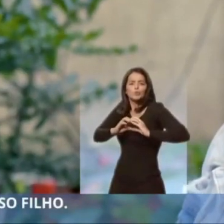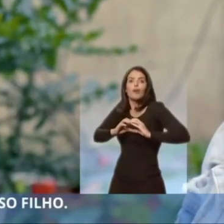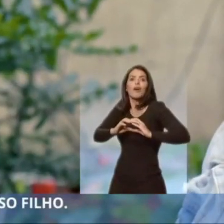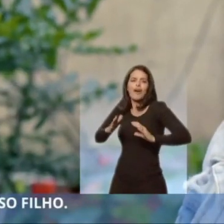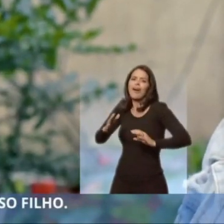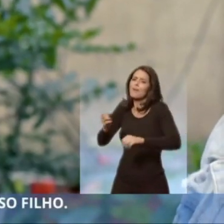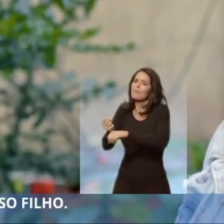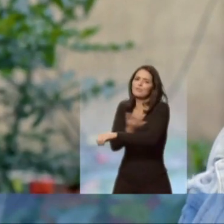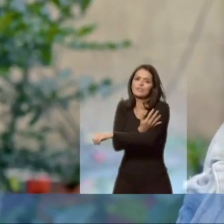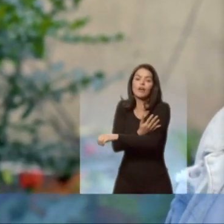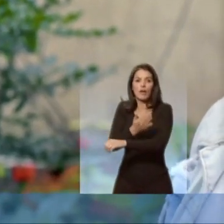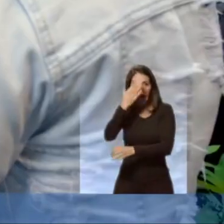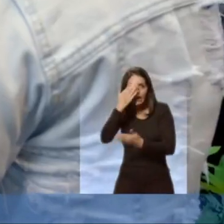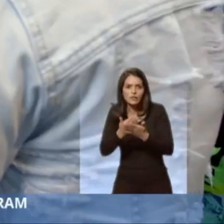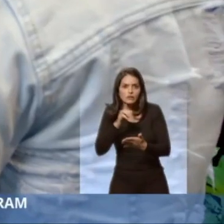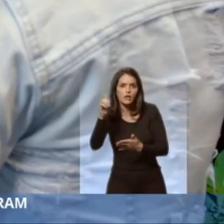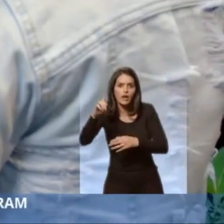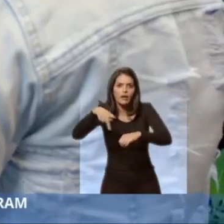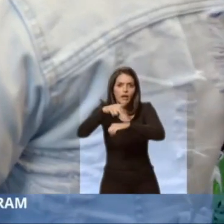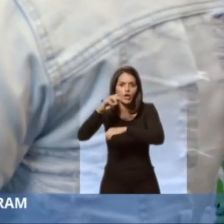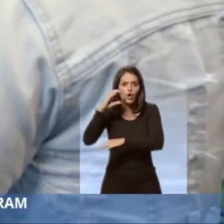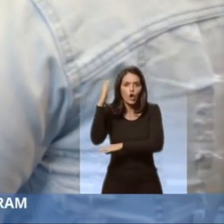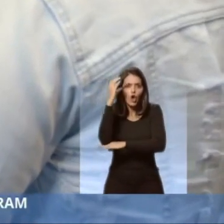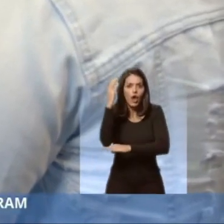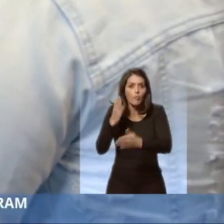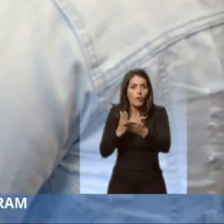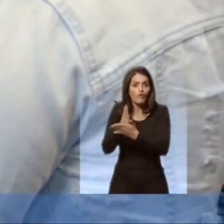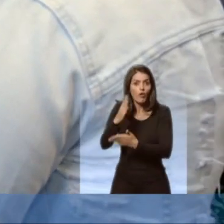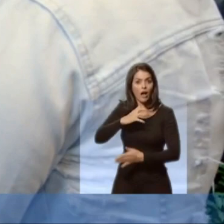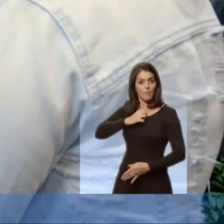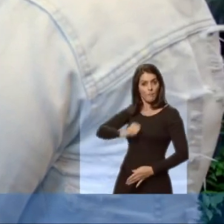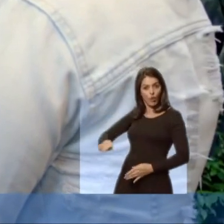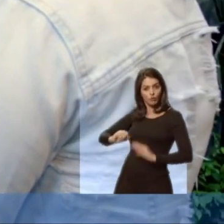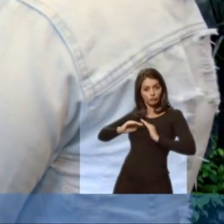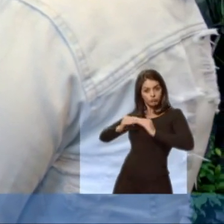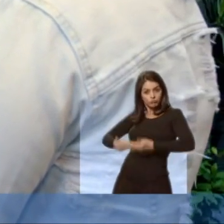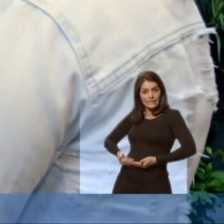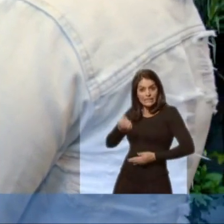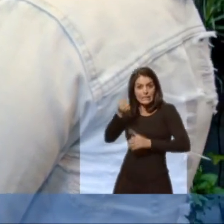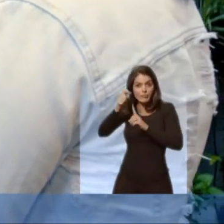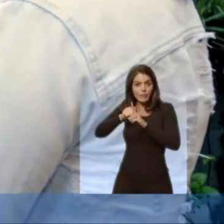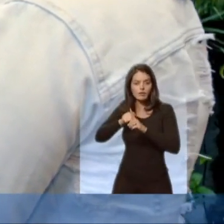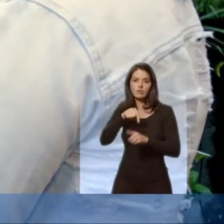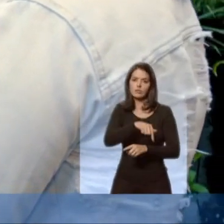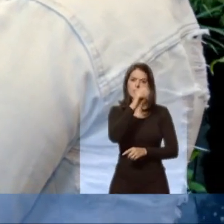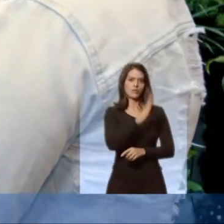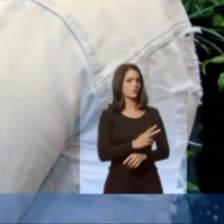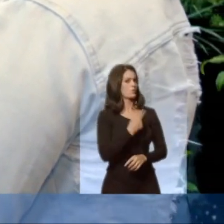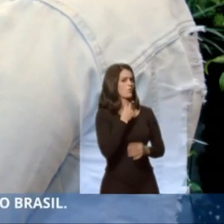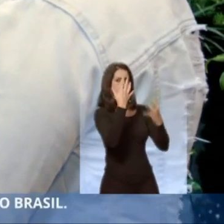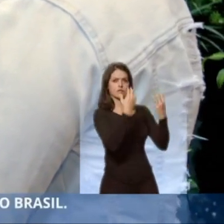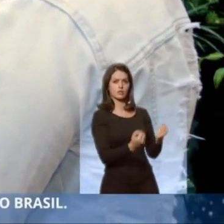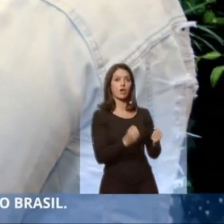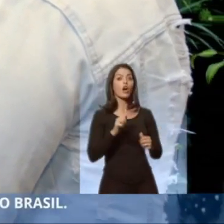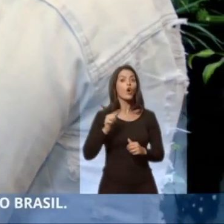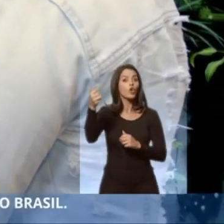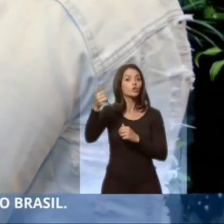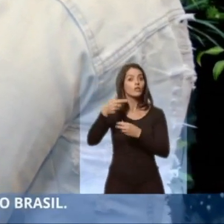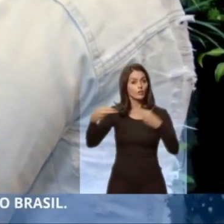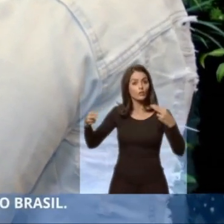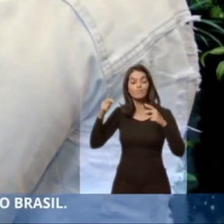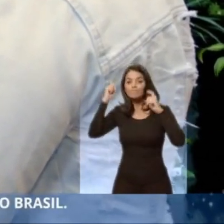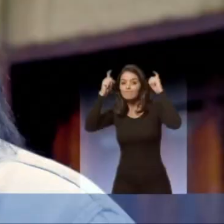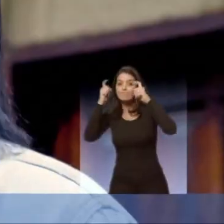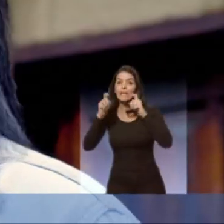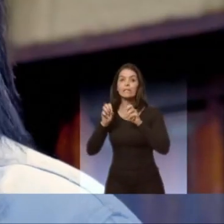gente escuta o coraçãozinho do nosso filho. É verdade. Você acredita que lá na Colômbia aprovaram o aborto de bebê de seis meses? Sabe sim, mano. Não podemos deixar isso